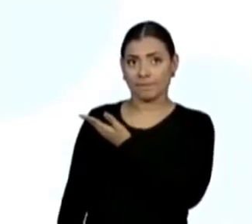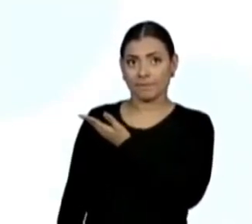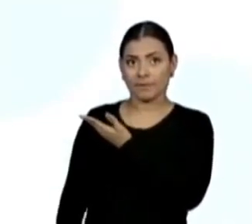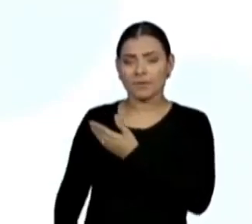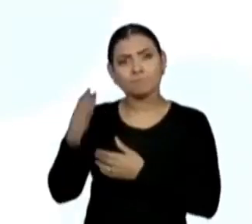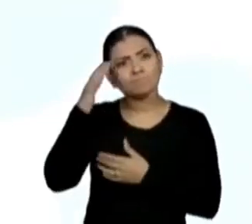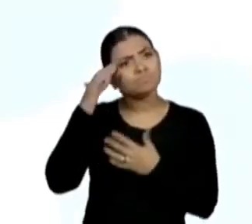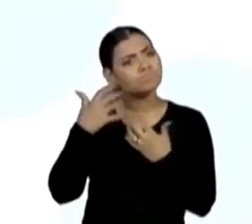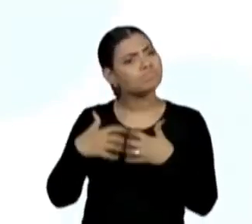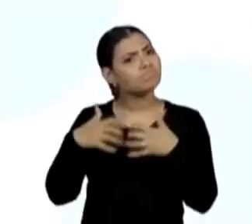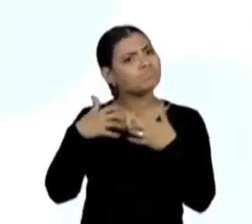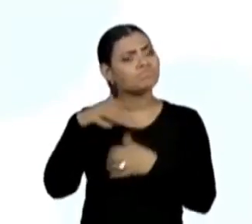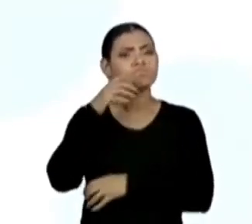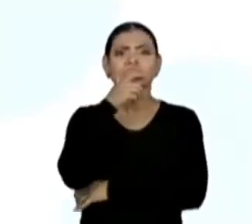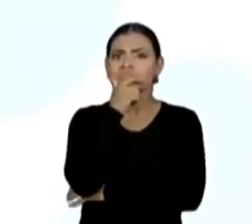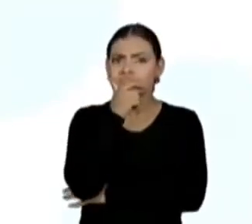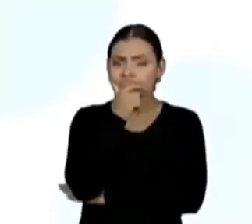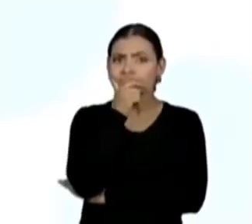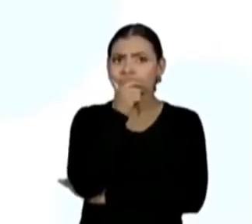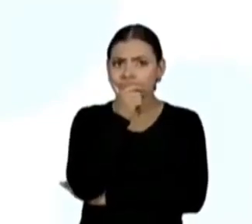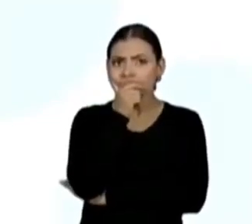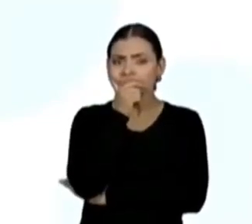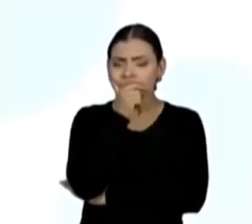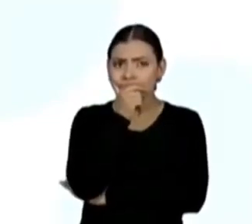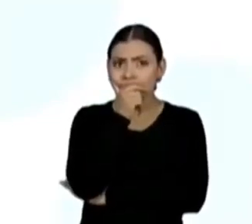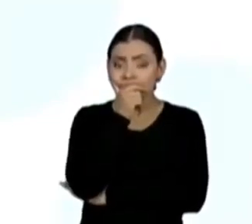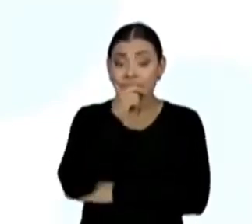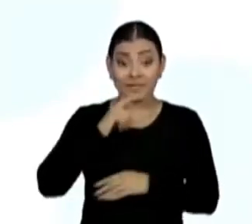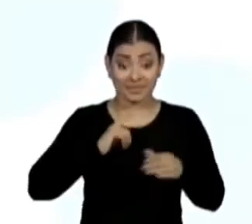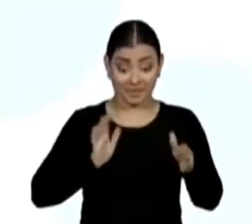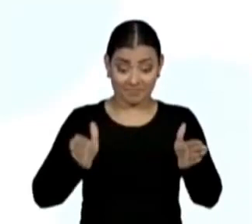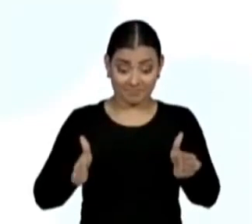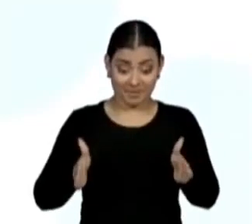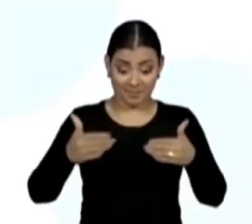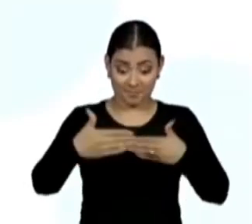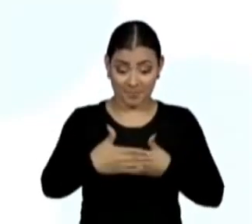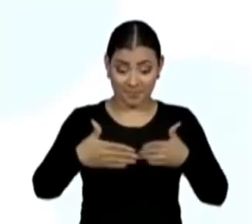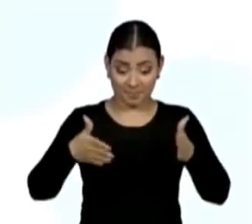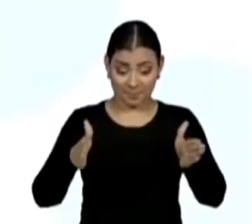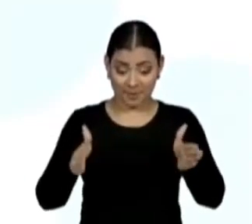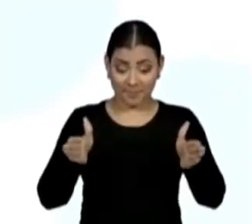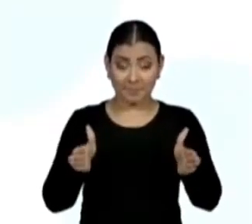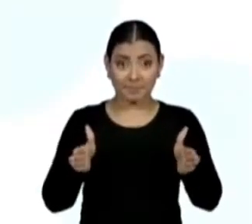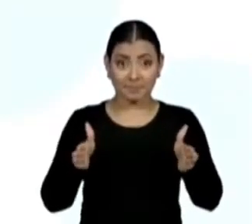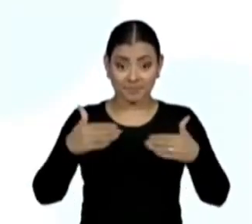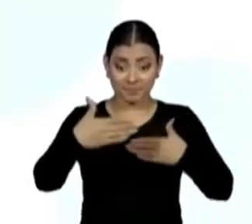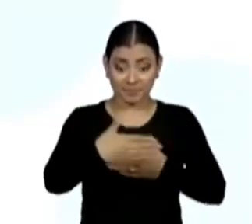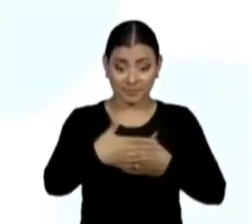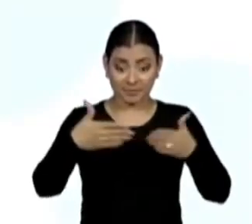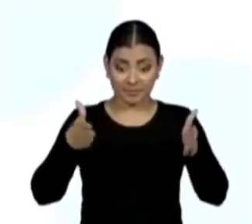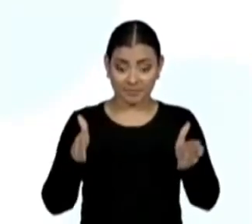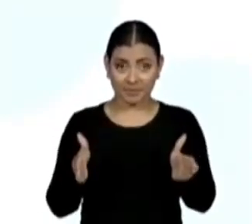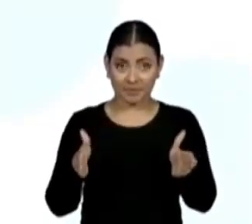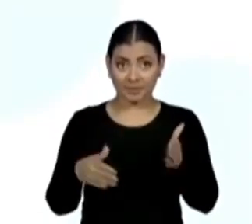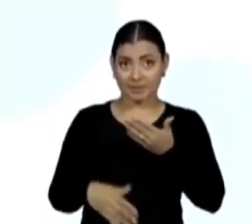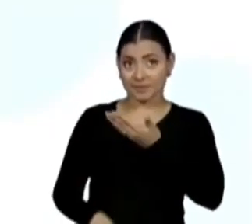a pensar que lá no fundo, na parte que eu não vejo...